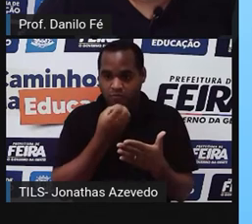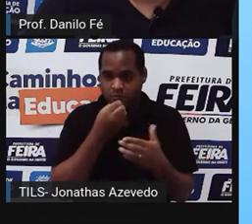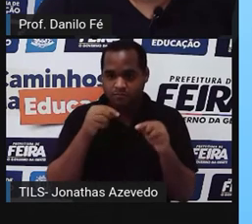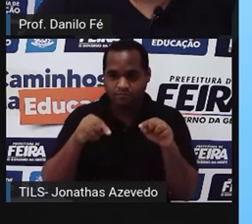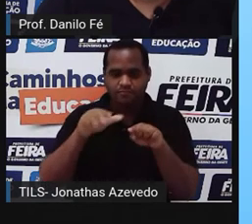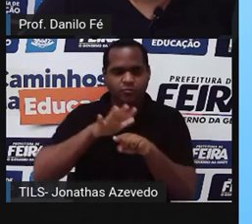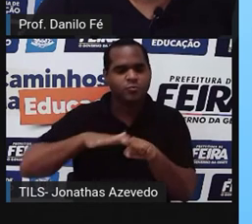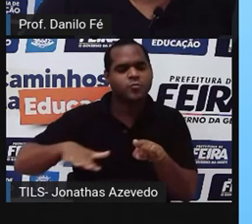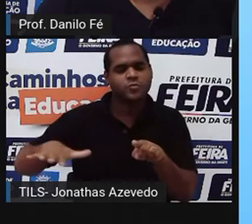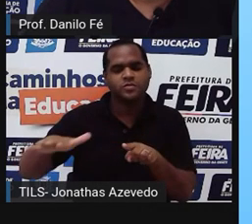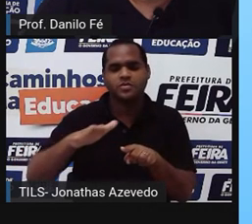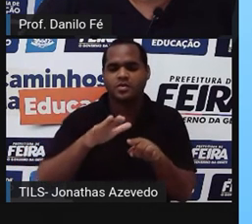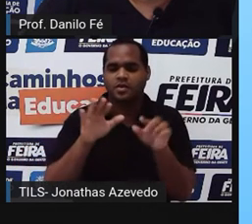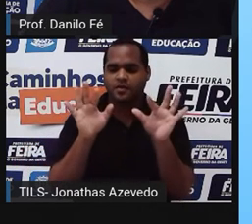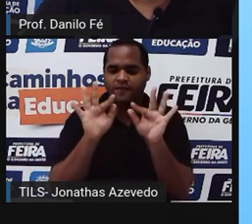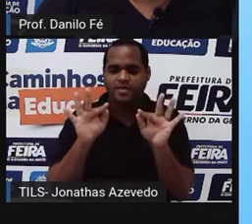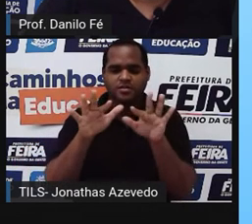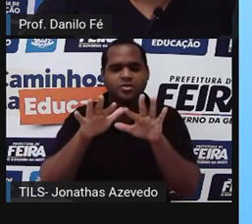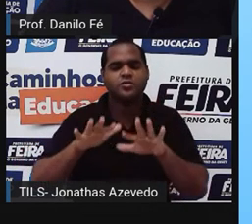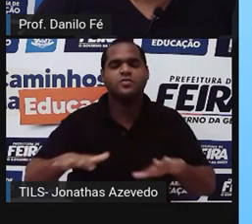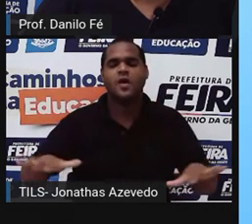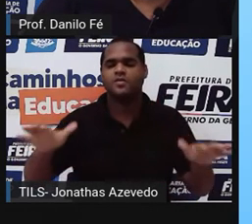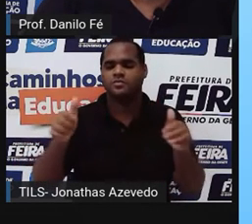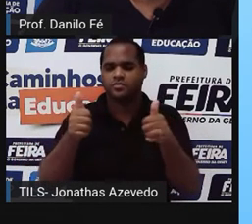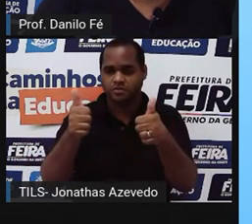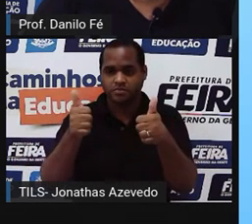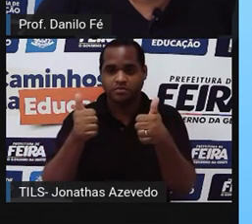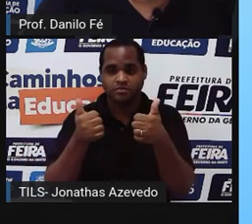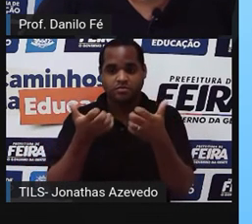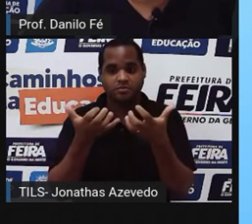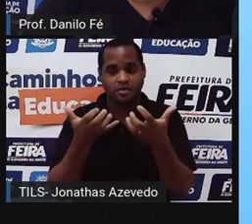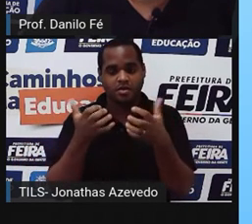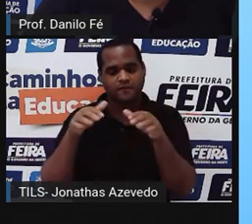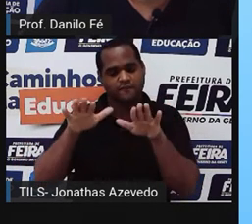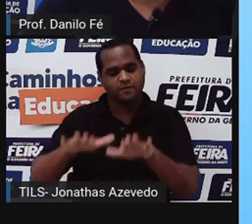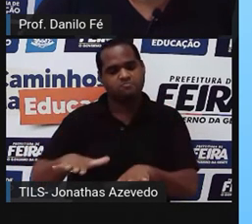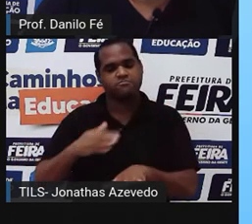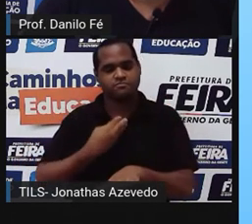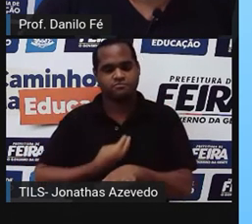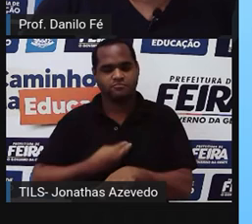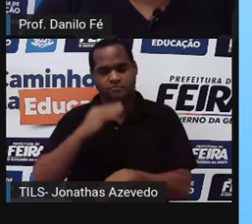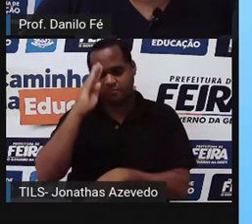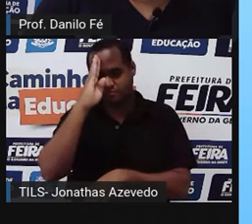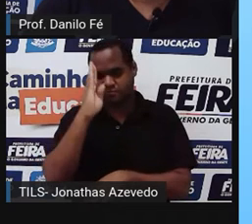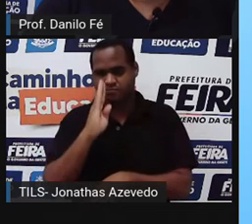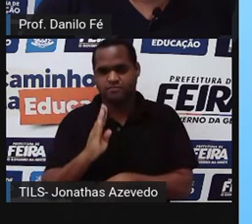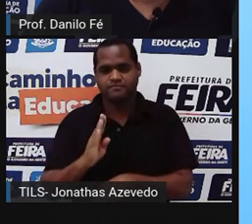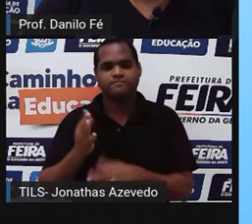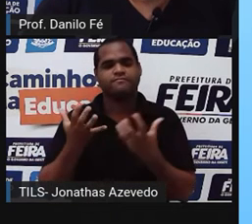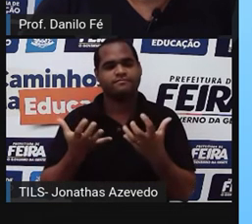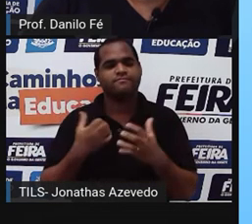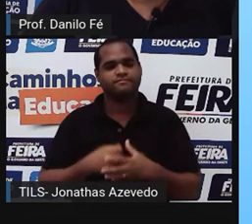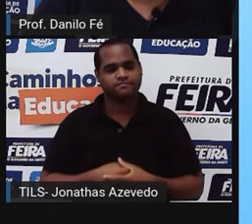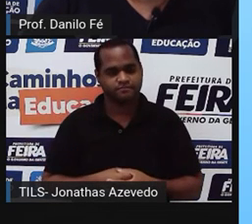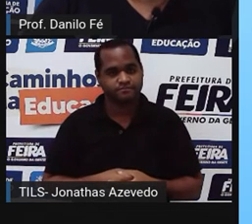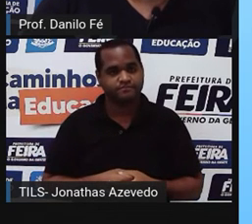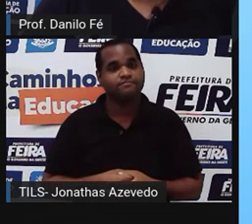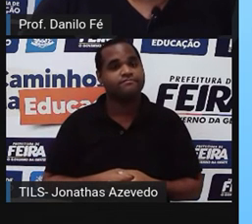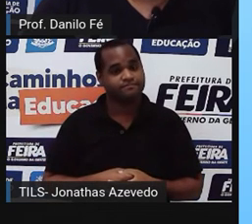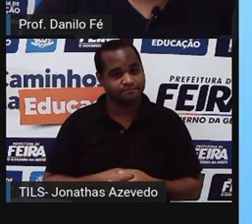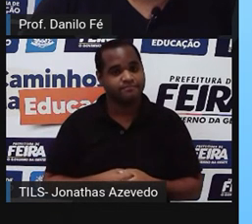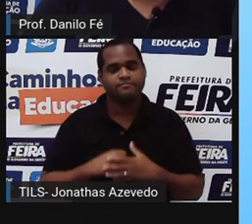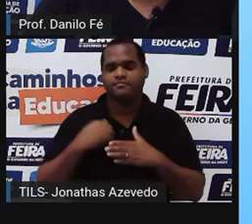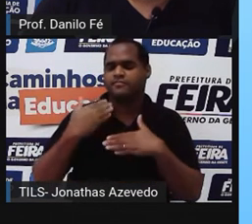e felicidade geral da nação, que avisassem ao povo que ele ficaria. E, desde então,